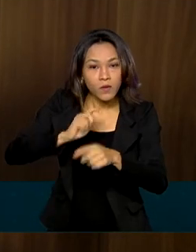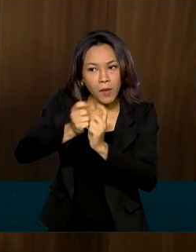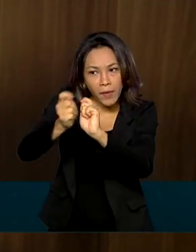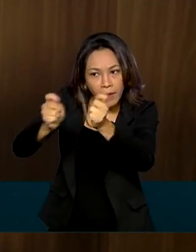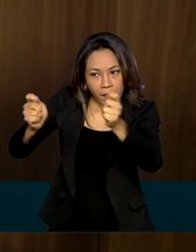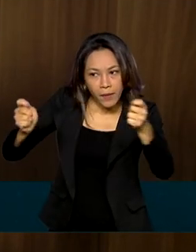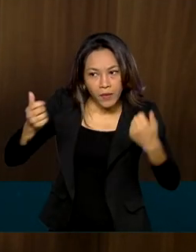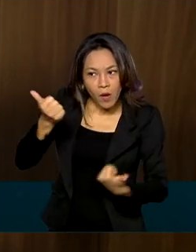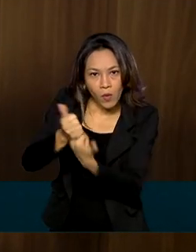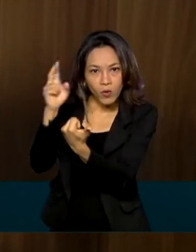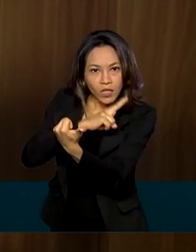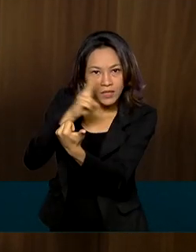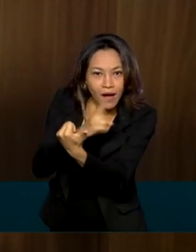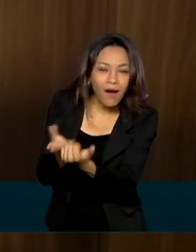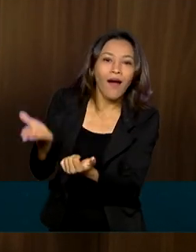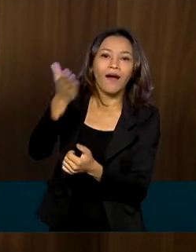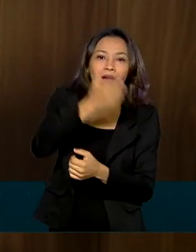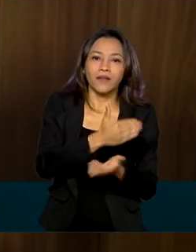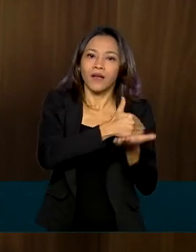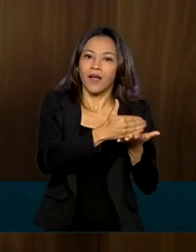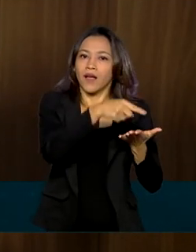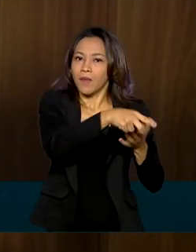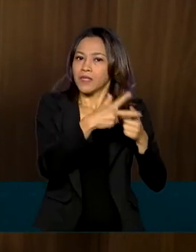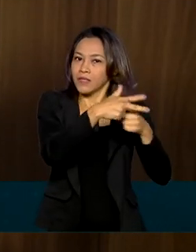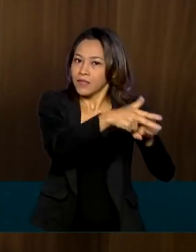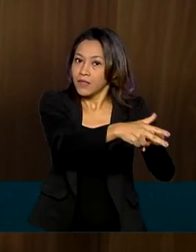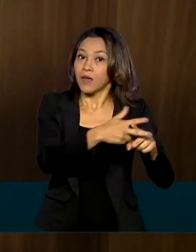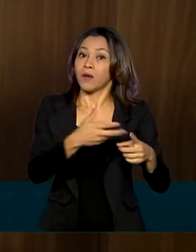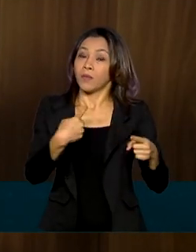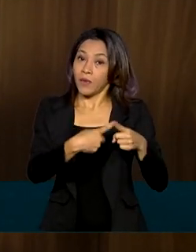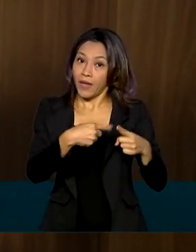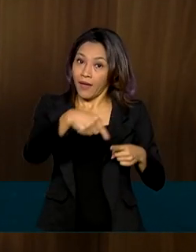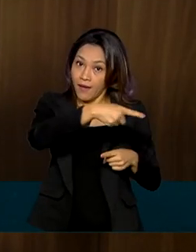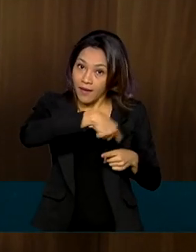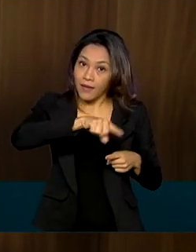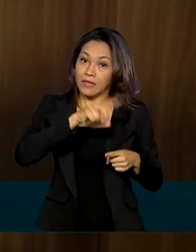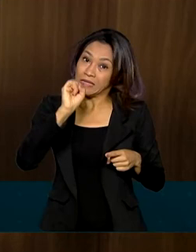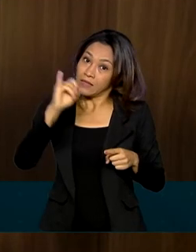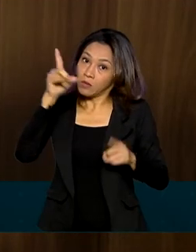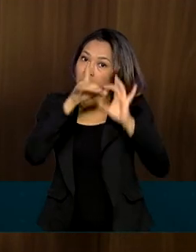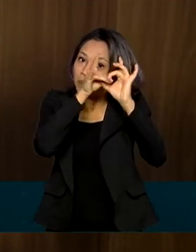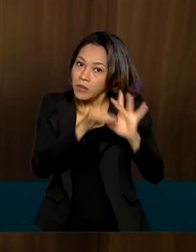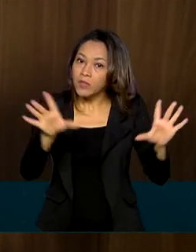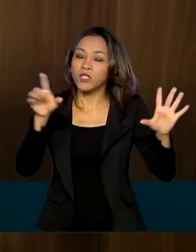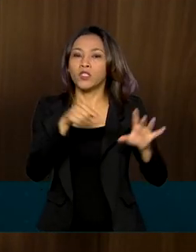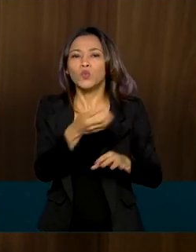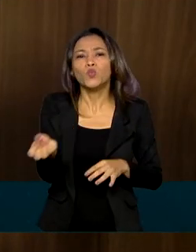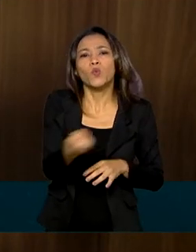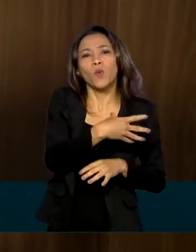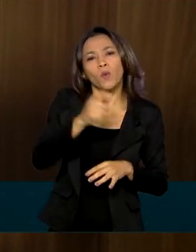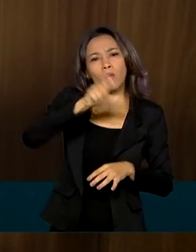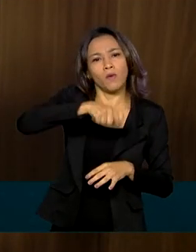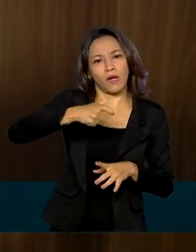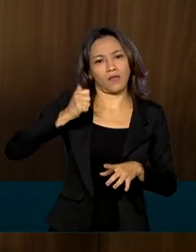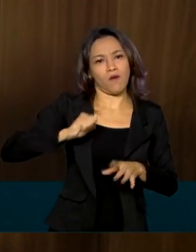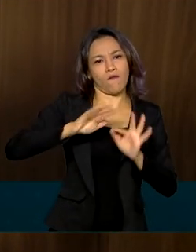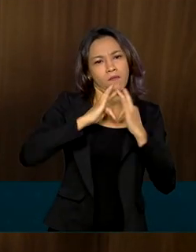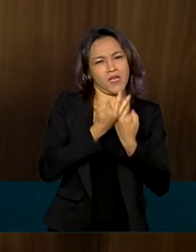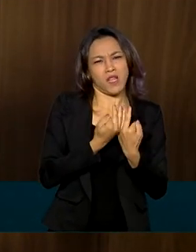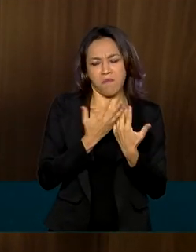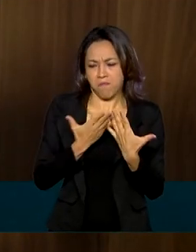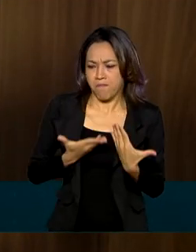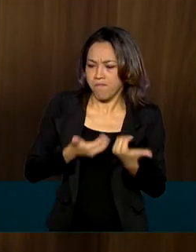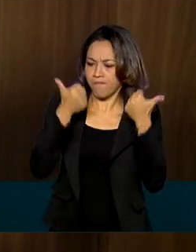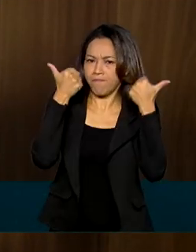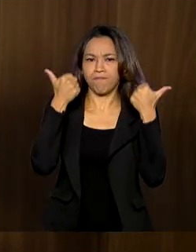portanto, os beneficiários do Bolsa Família encontrarão, Deus permita, um novo Bolsa Família mais fortalecido